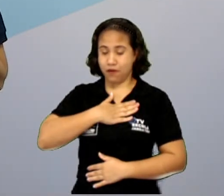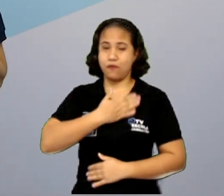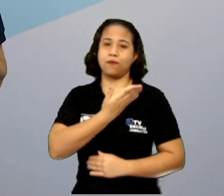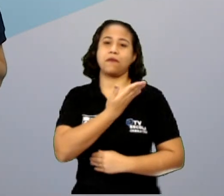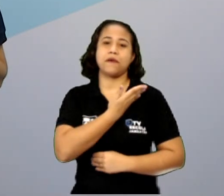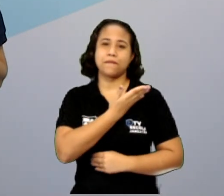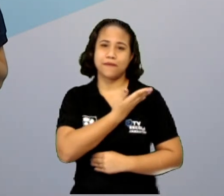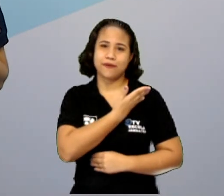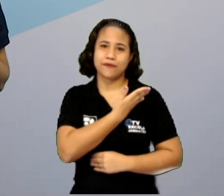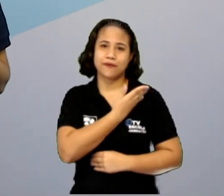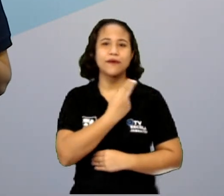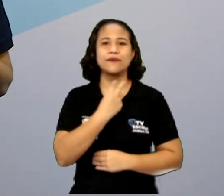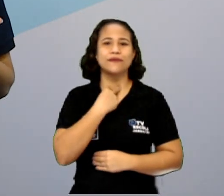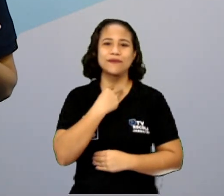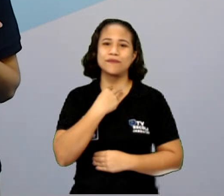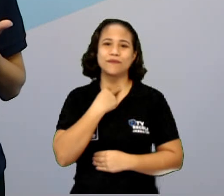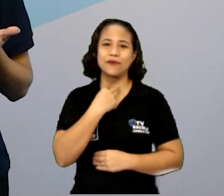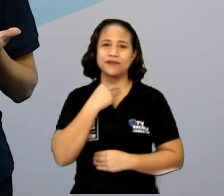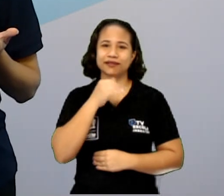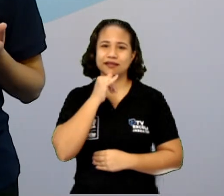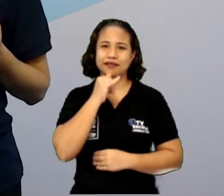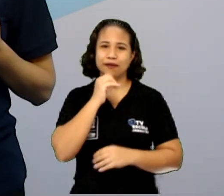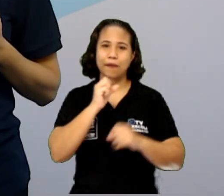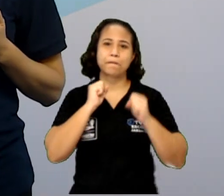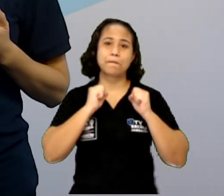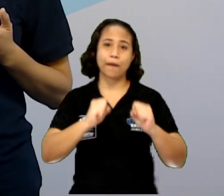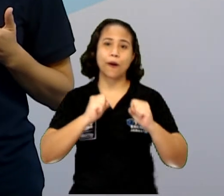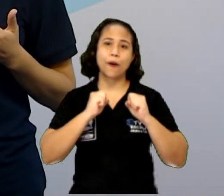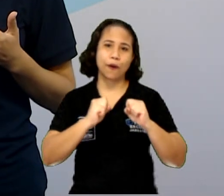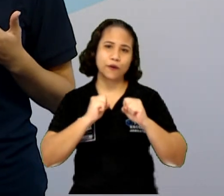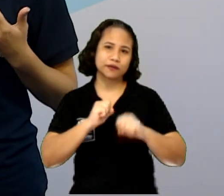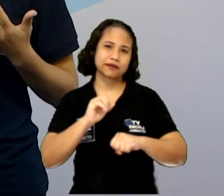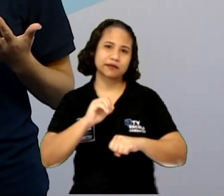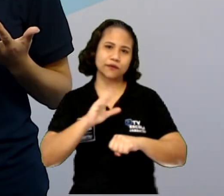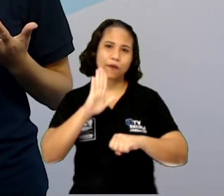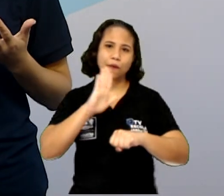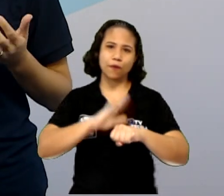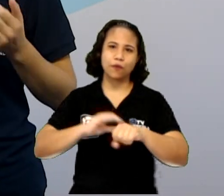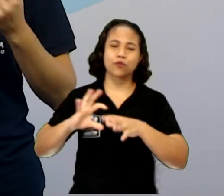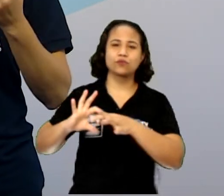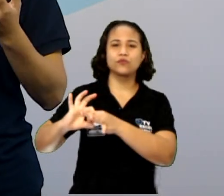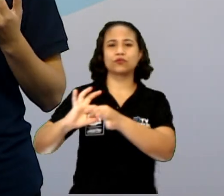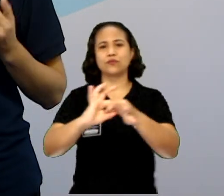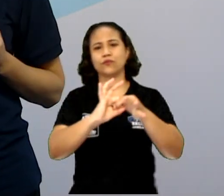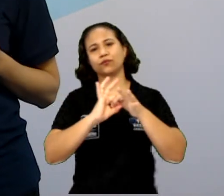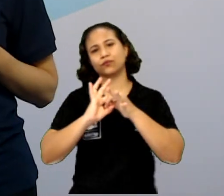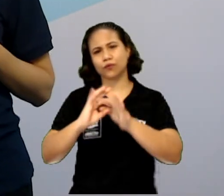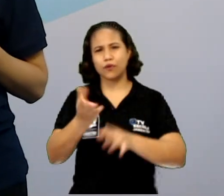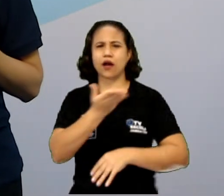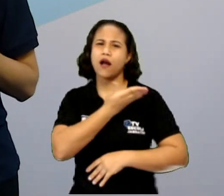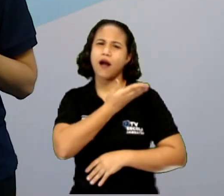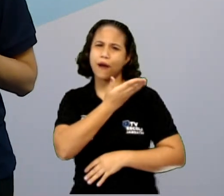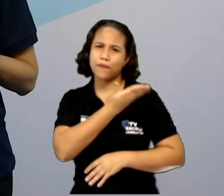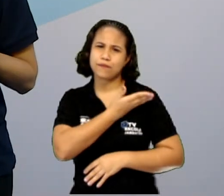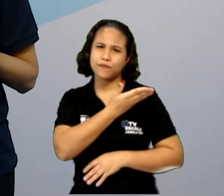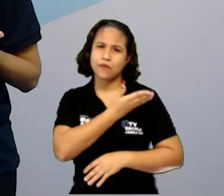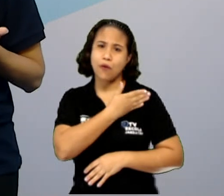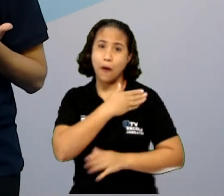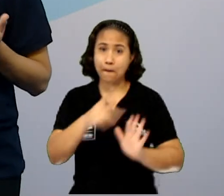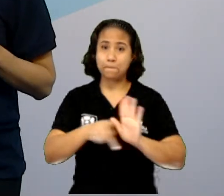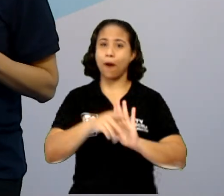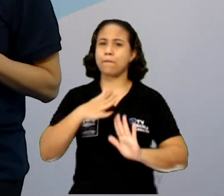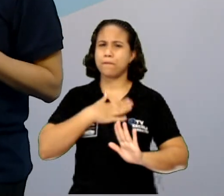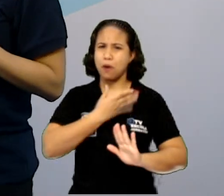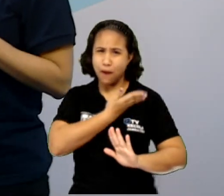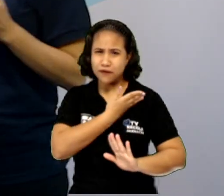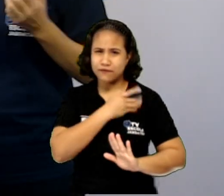eu não posso dizer que é o sentido de posse, eu posso chamar que é um vínculo, né? Porque quando tem uma pessoa a gente não pode dizer que é posse.